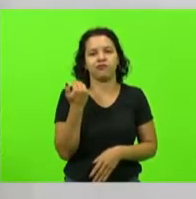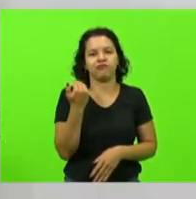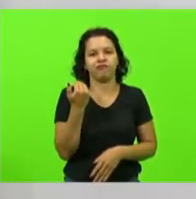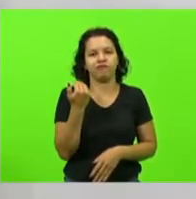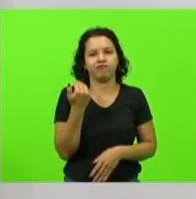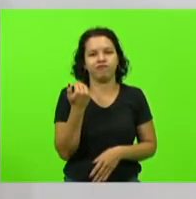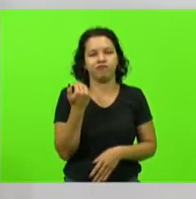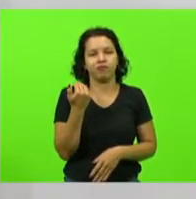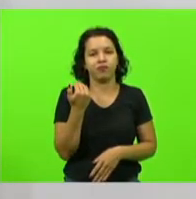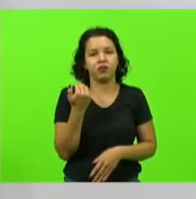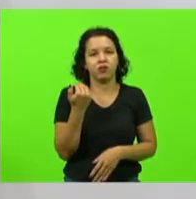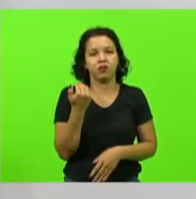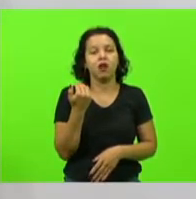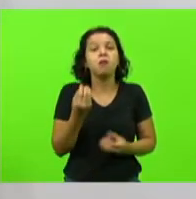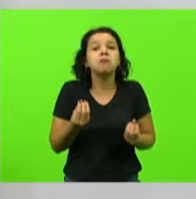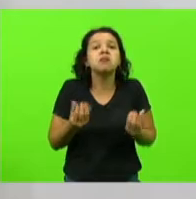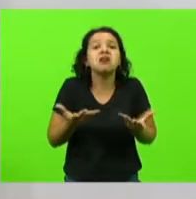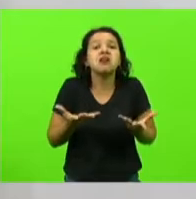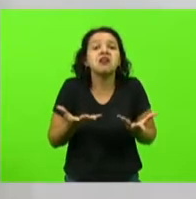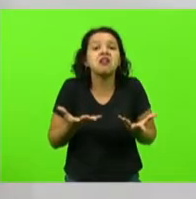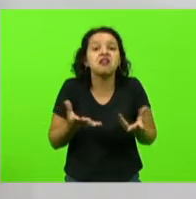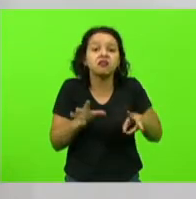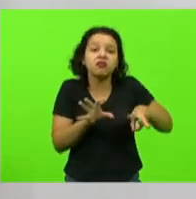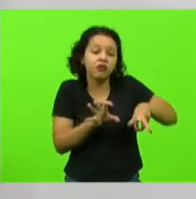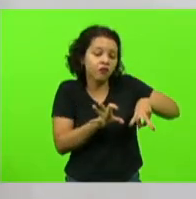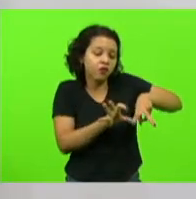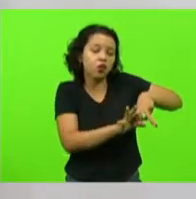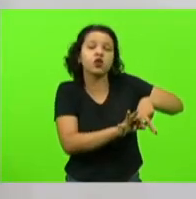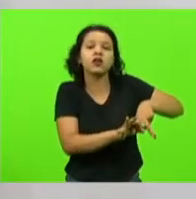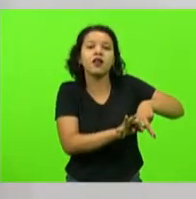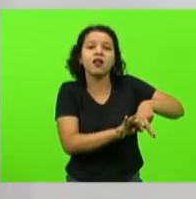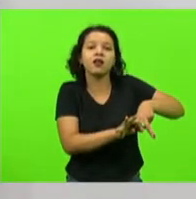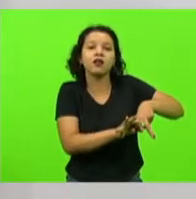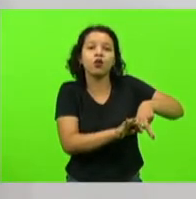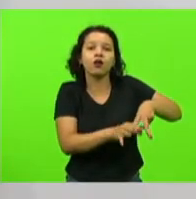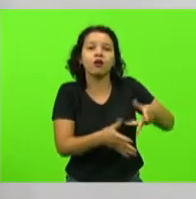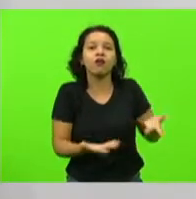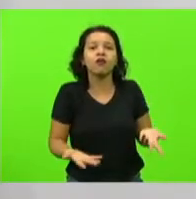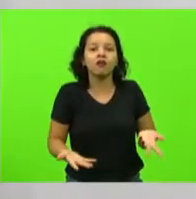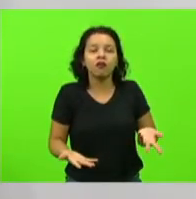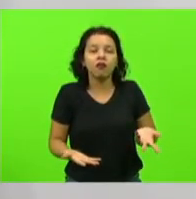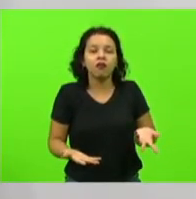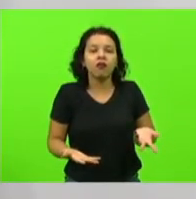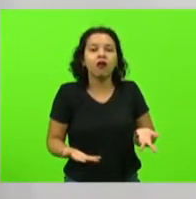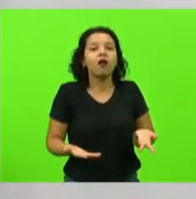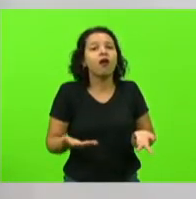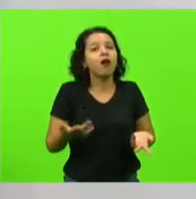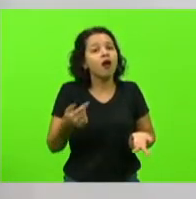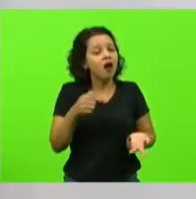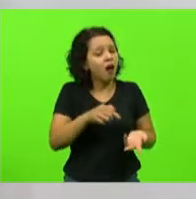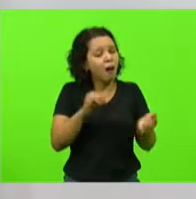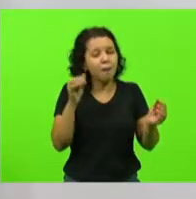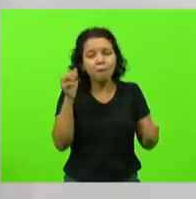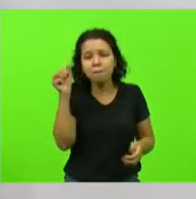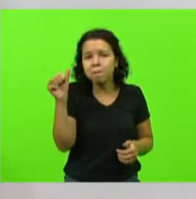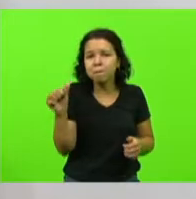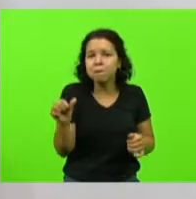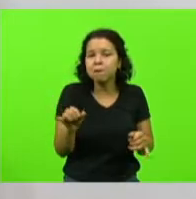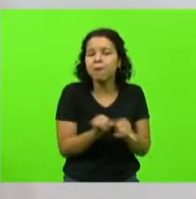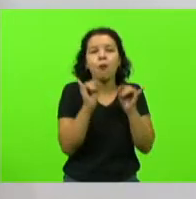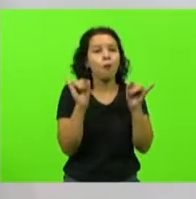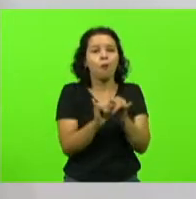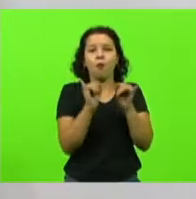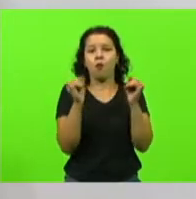Funciona para que isso? Para que funciona uma tornozeleira eletrônica? É mais uma porcaria que o contribuinte tem que